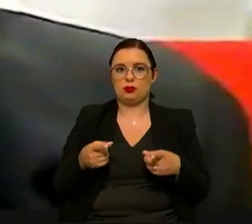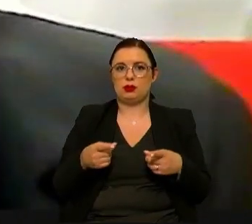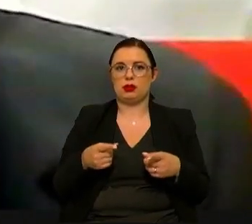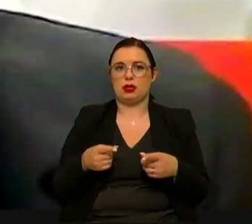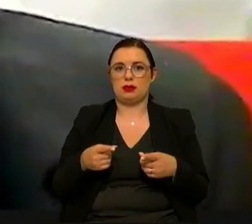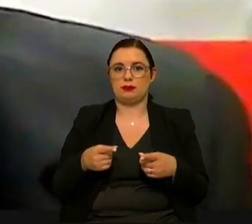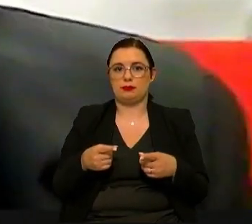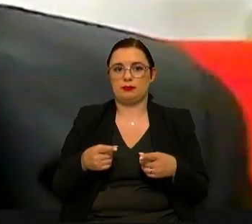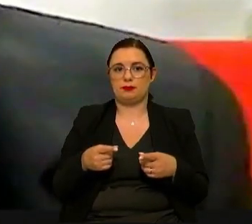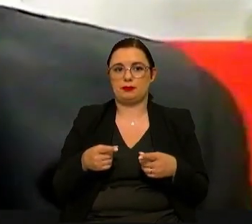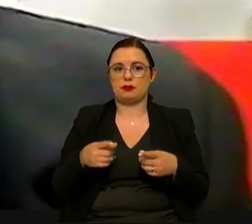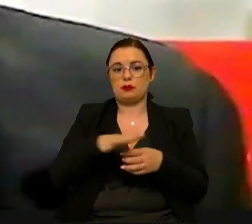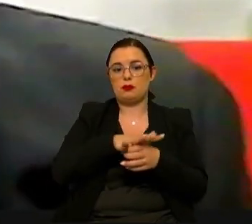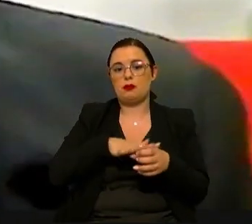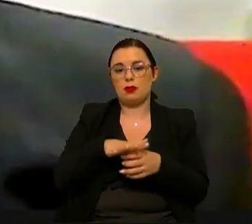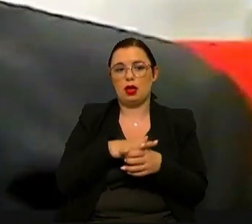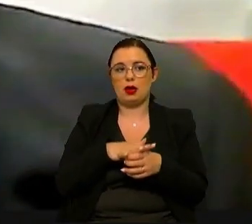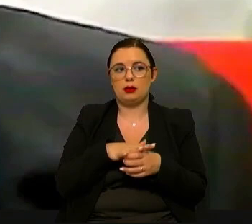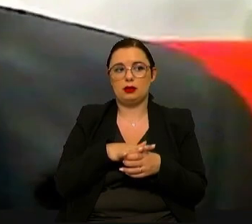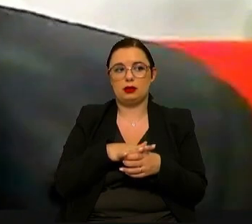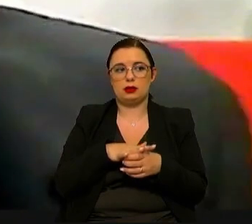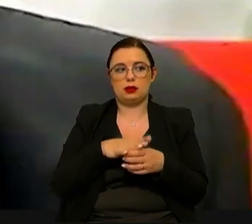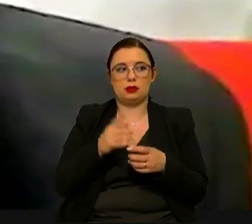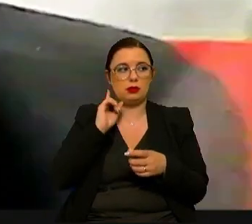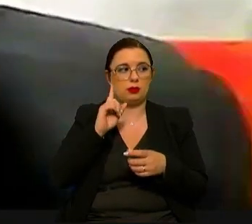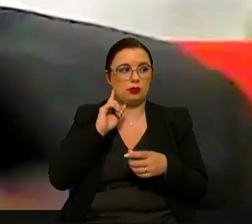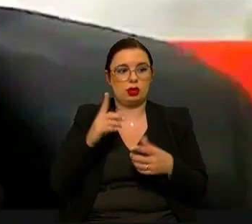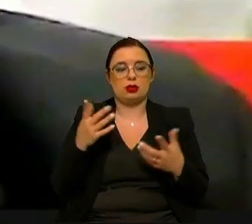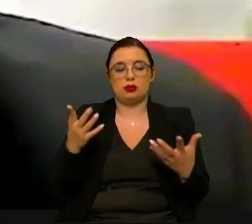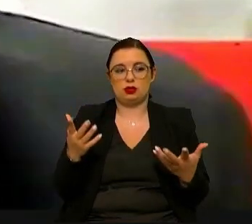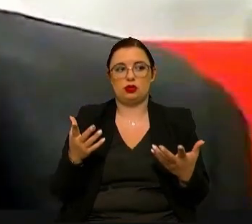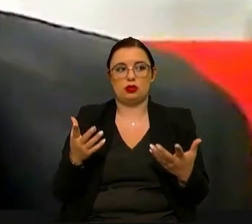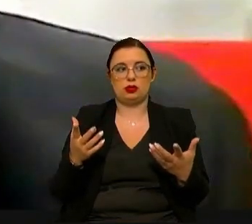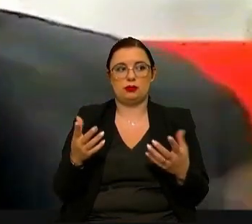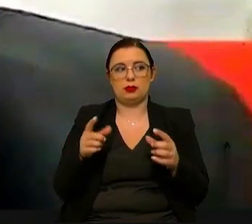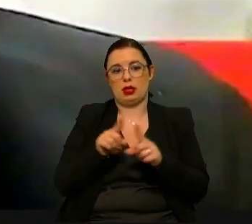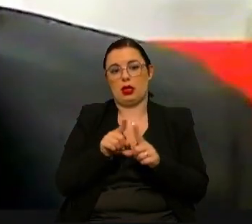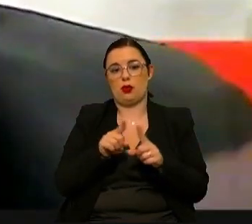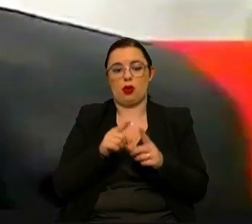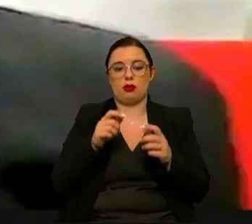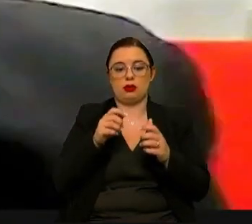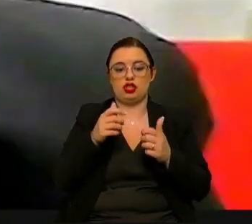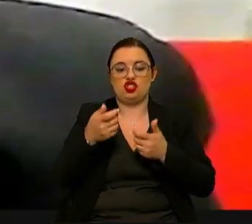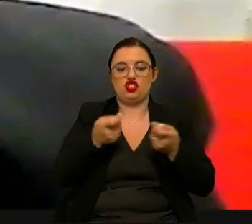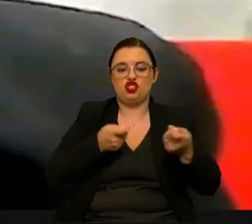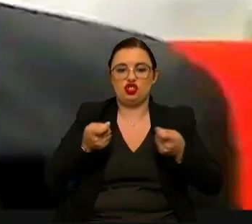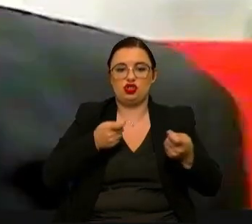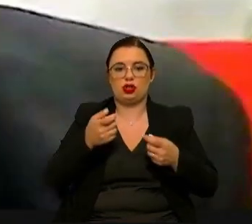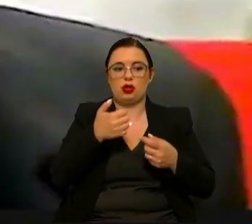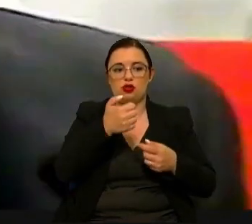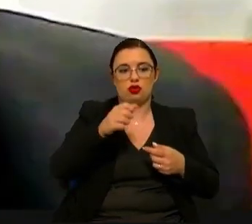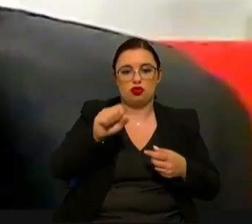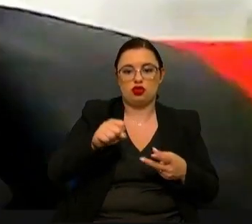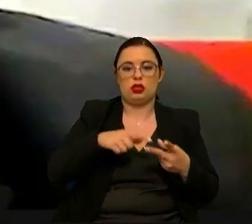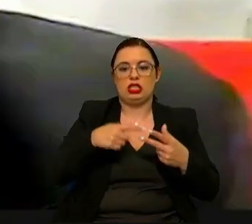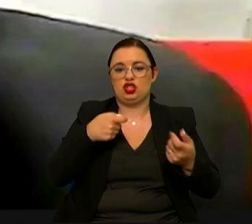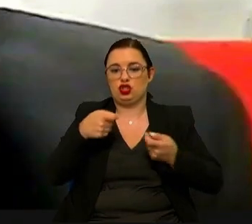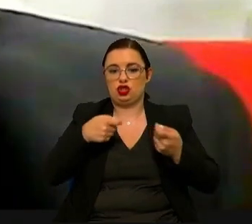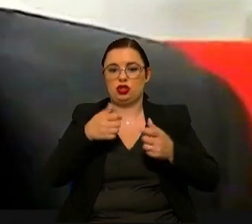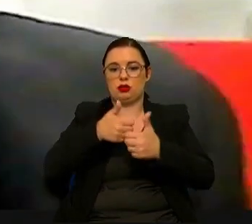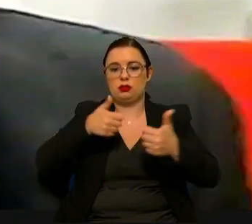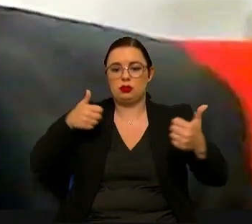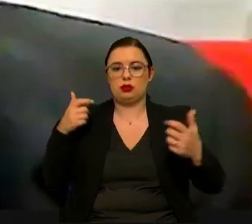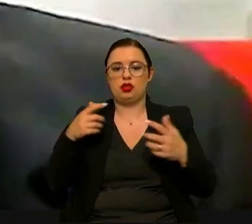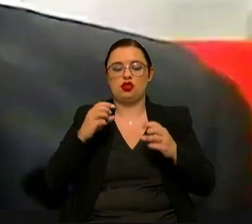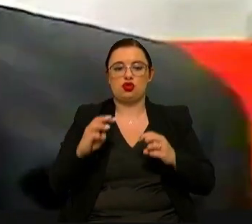ser interfaces em áreas tão relevantes, como a questão da gestão remota, a questão do 5G, as questões, obviamente, dos